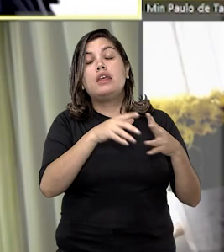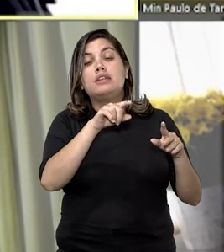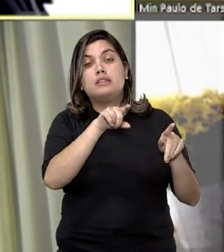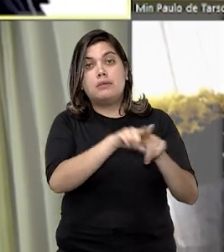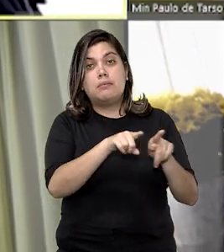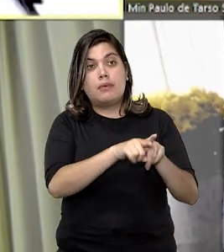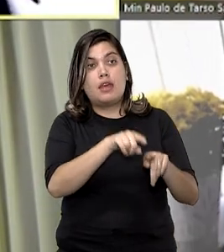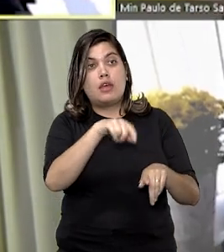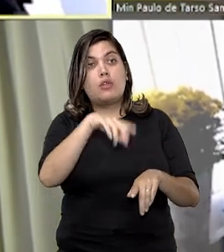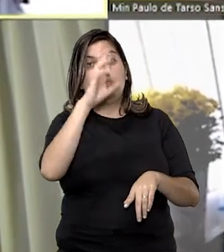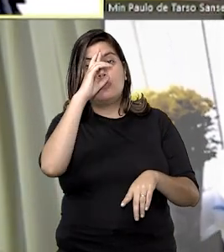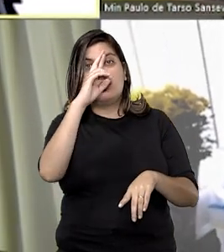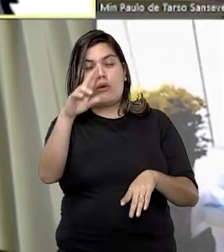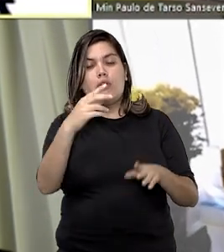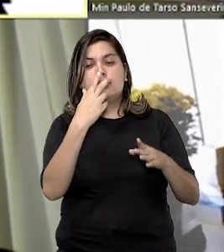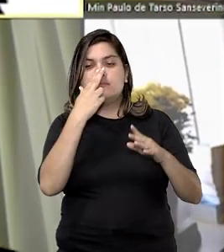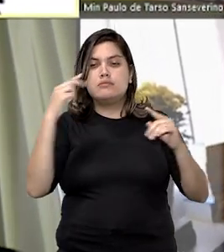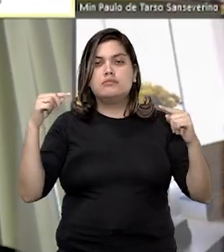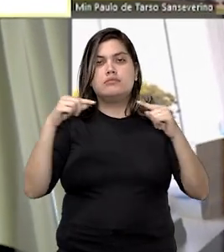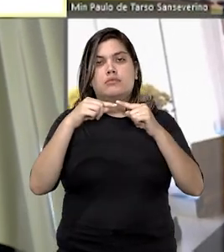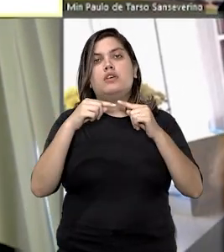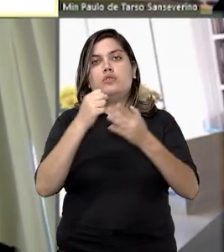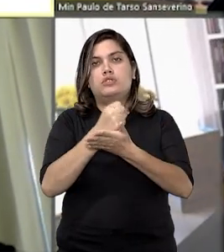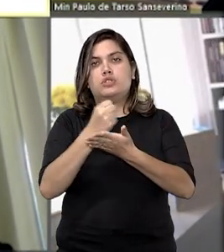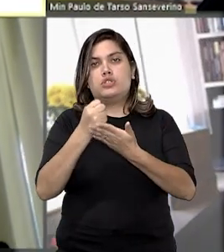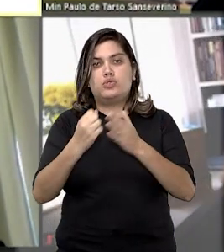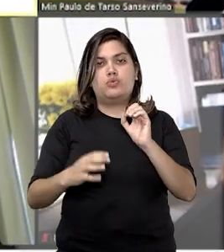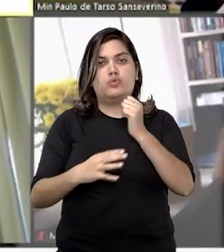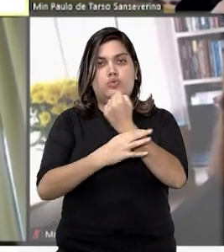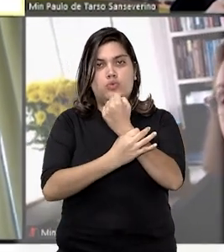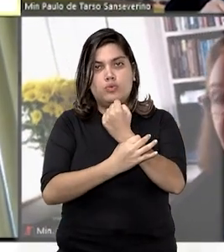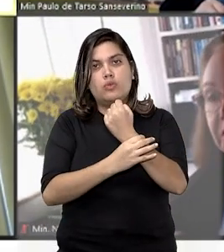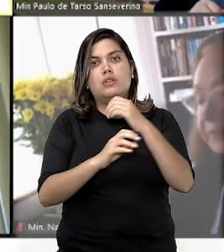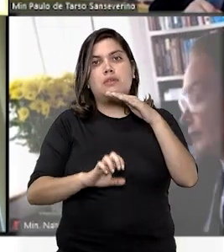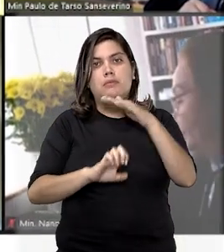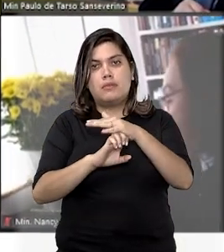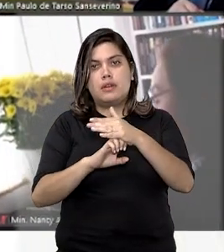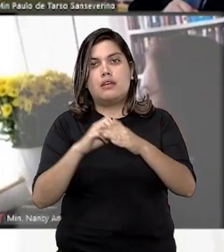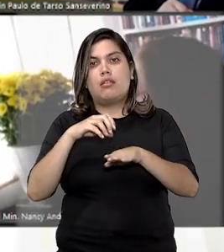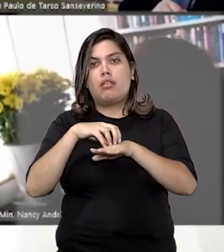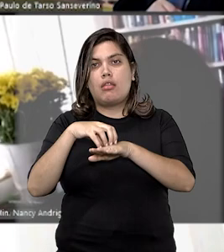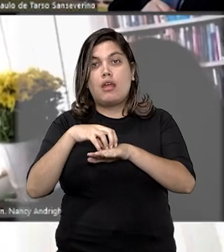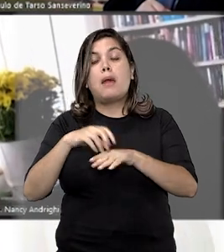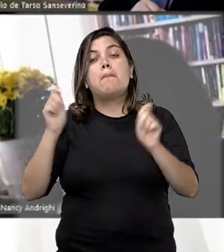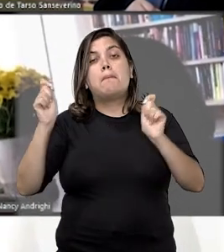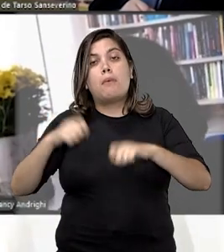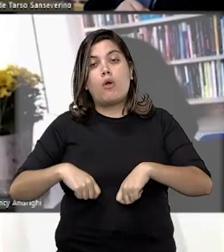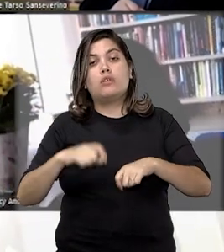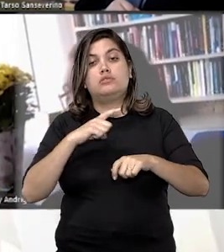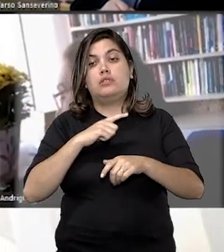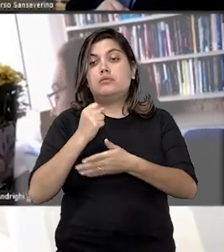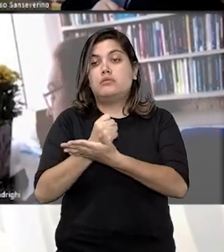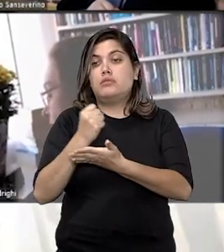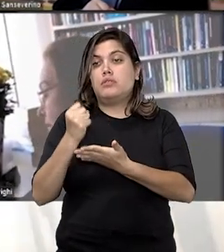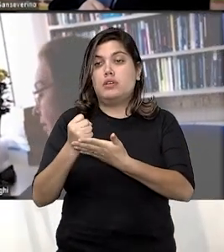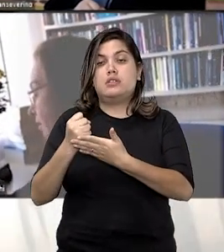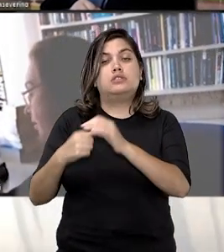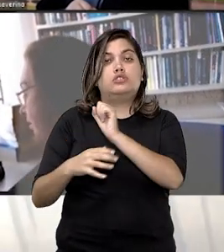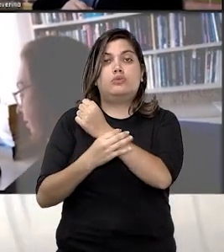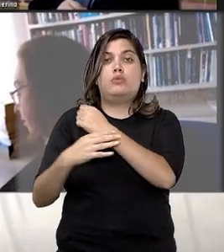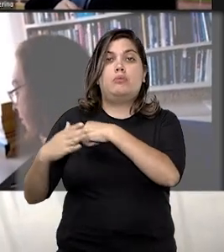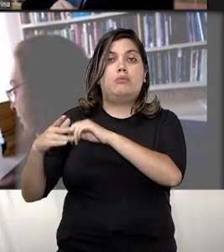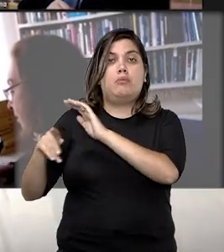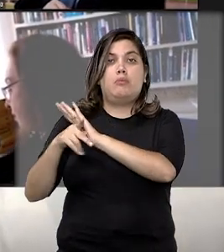ponderou que o proprietário, em paralelo ao seguro pactuado pela empresa transportadora, poderia ter contratado o seguro